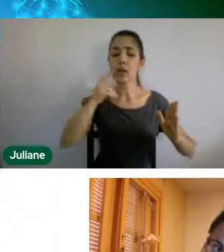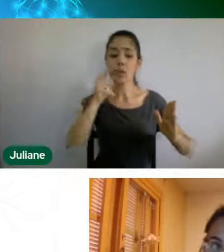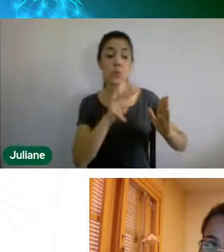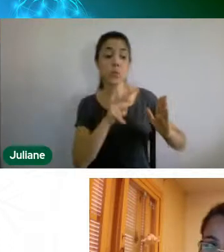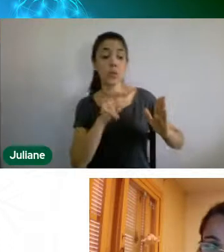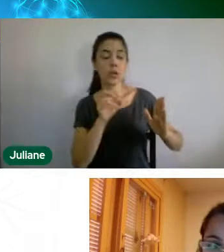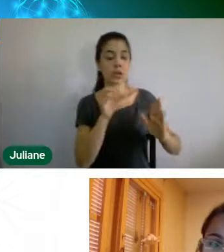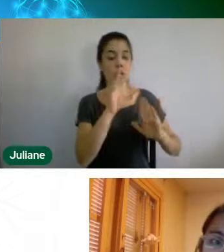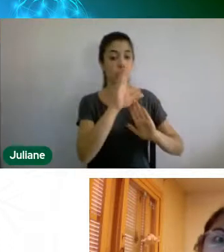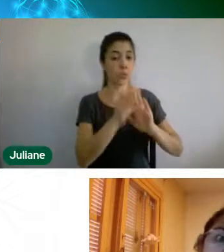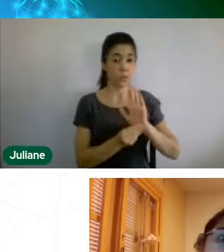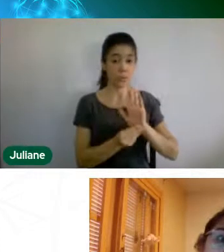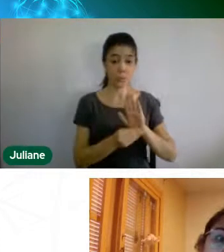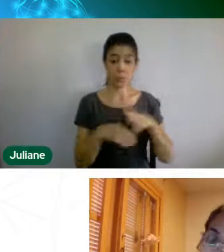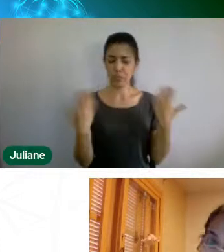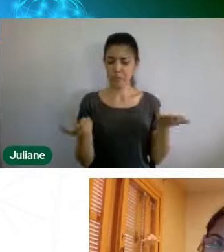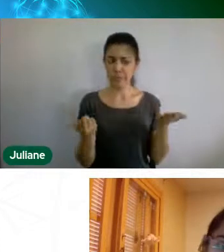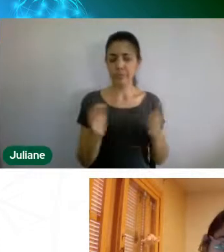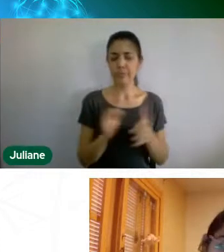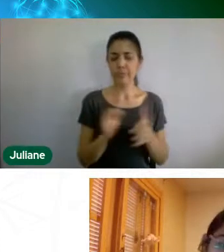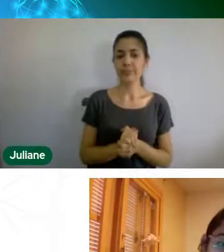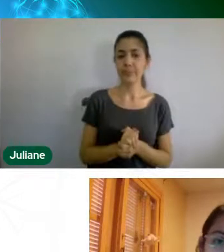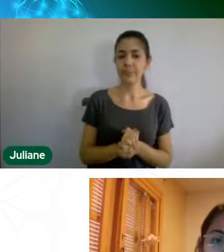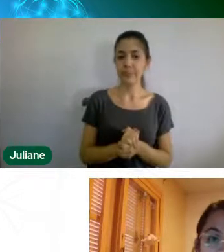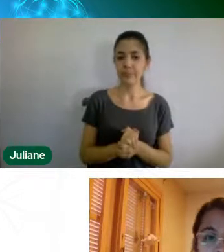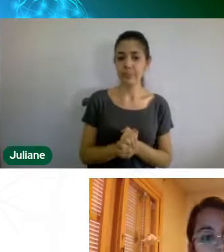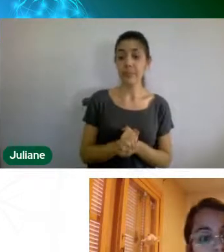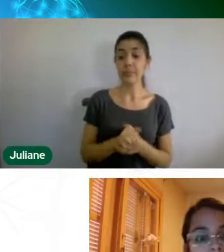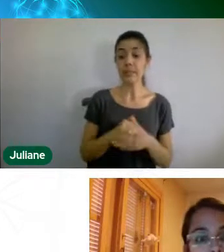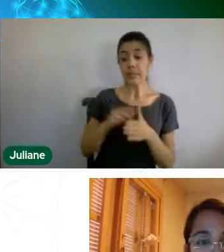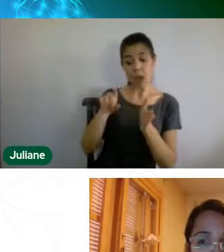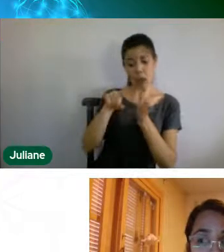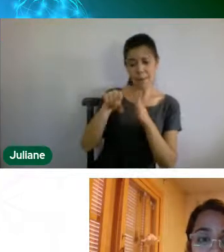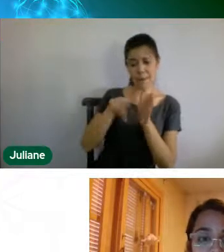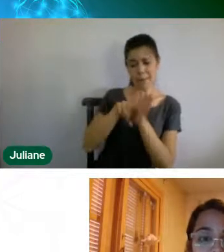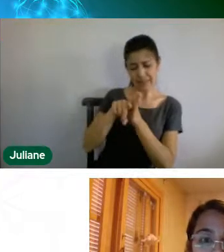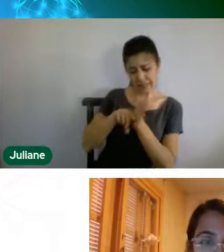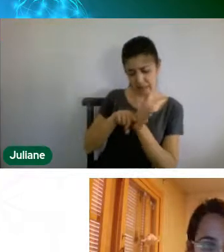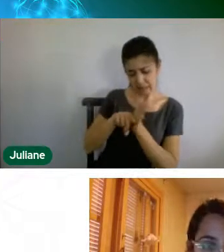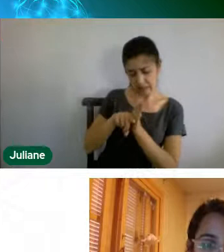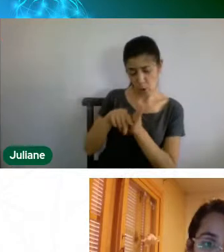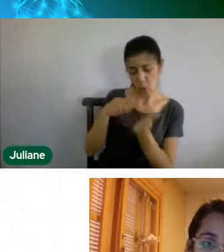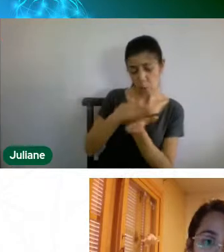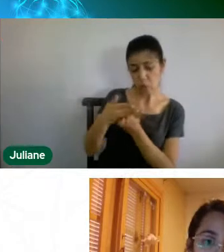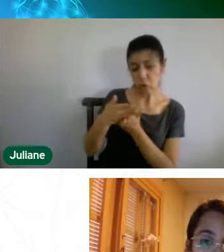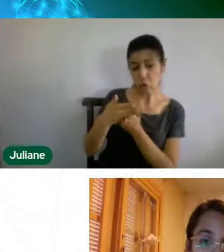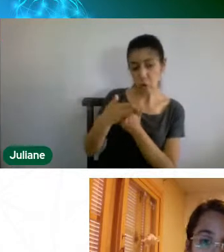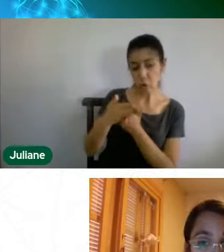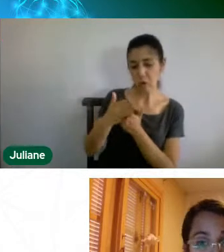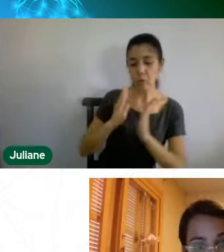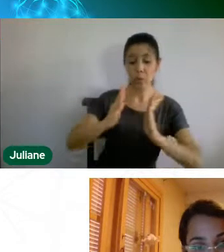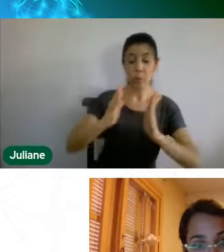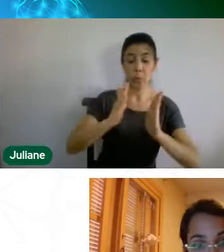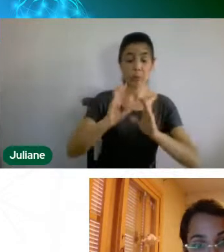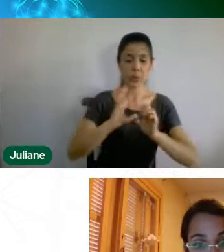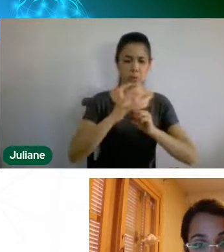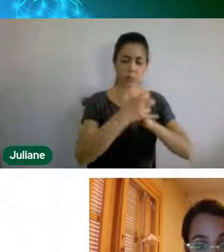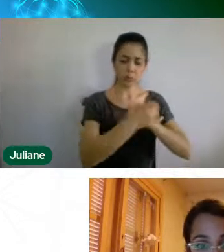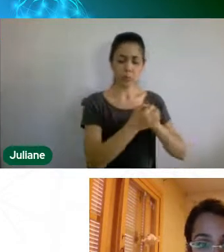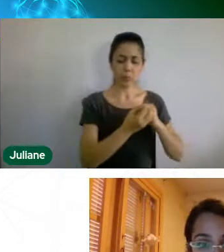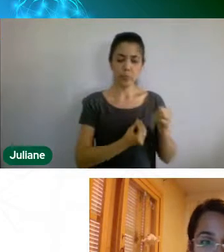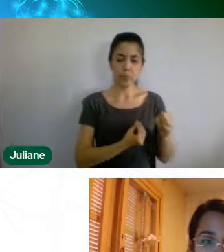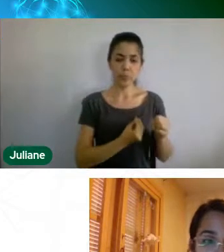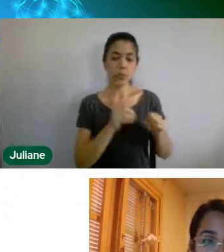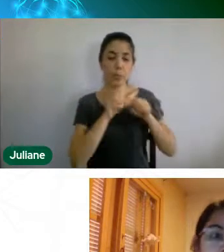A pesquisa, ela nasceu no meio da pandemia, então a gente elaborou slides que vão estar no processo de finalização ainda,